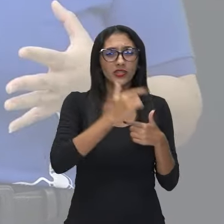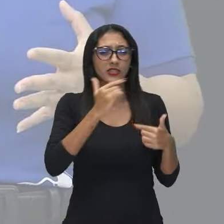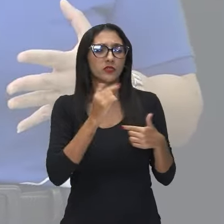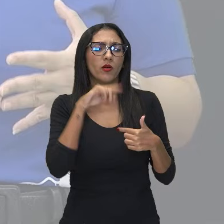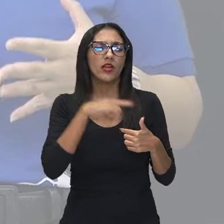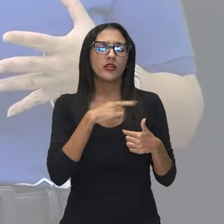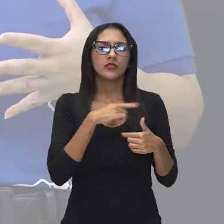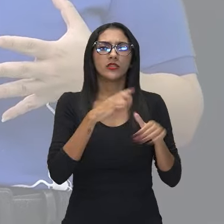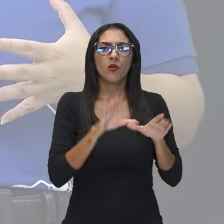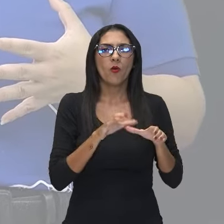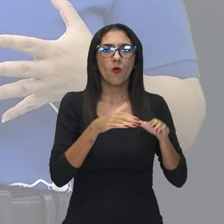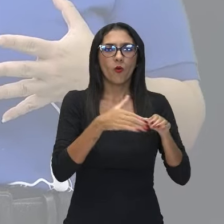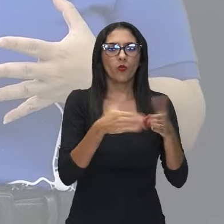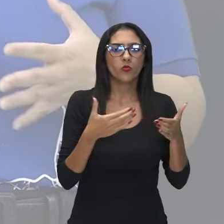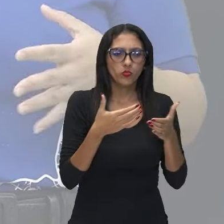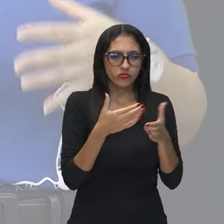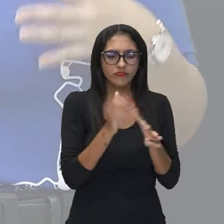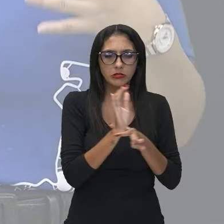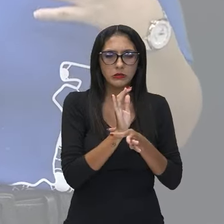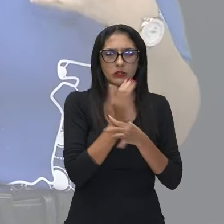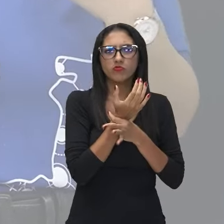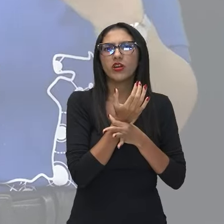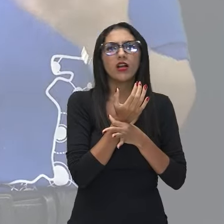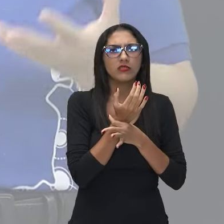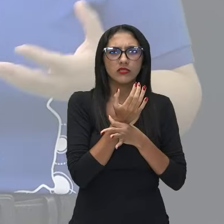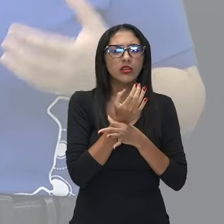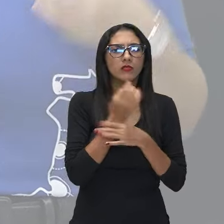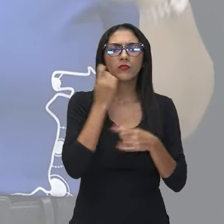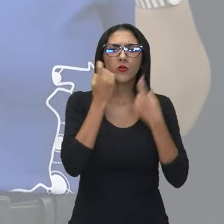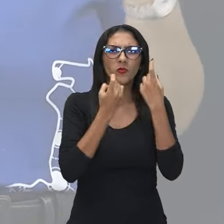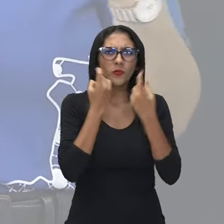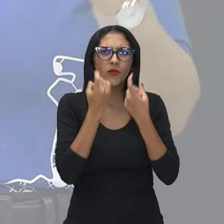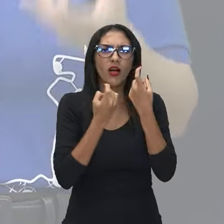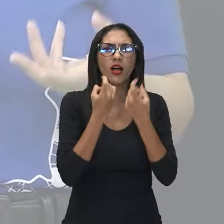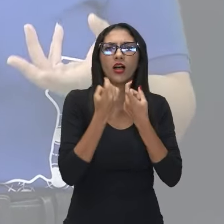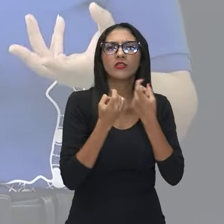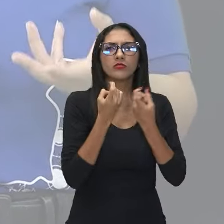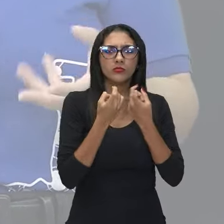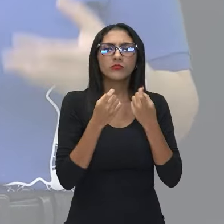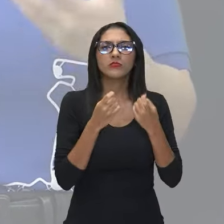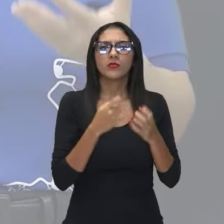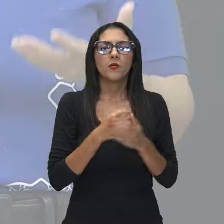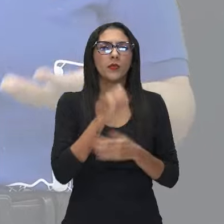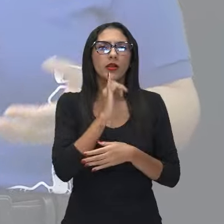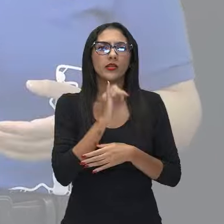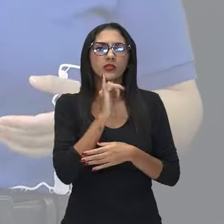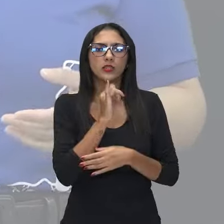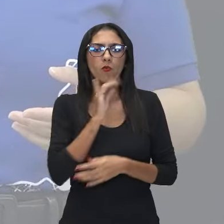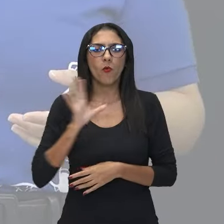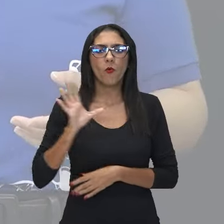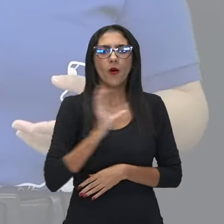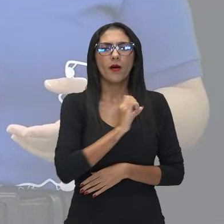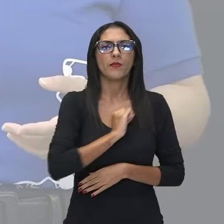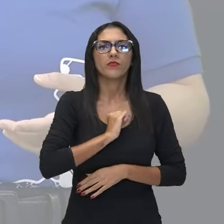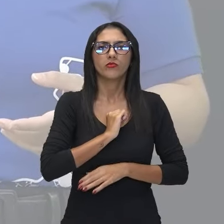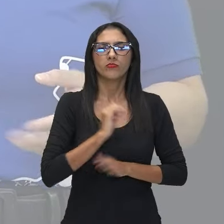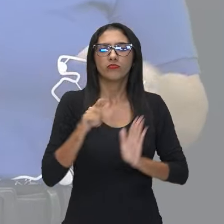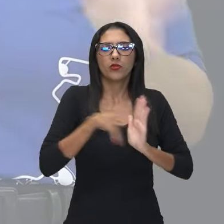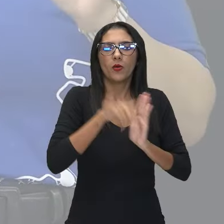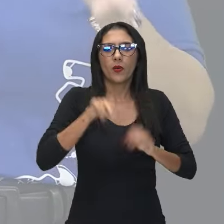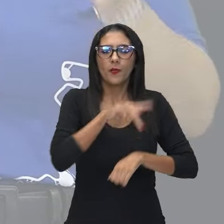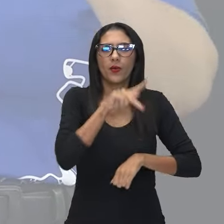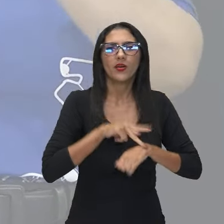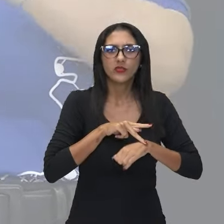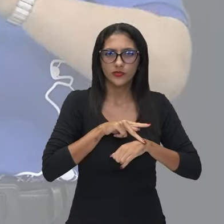considerados uma ala mais conservadora, e que defendiam aí um nacionalismo, correto? E ao lado